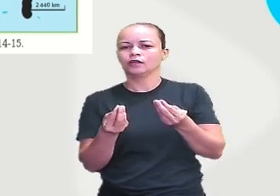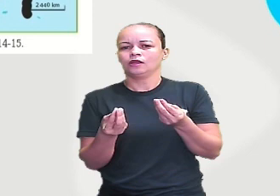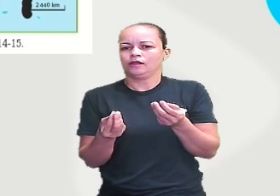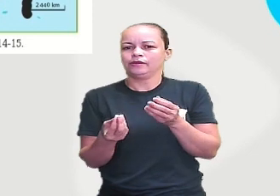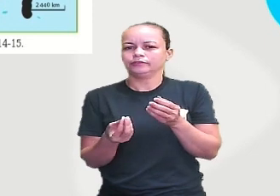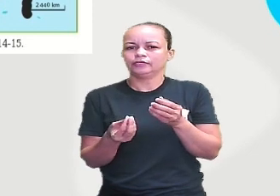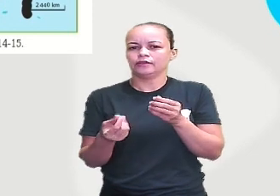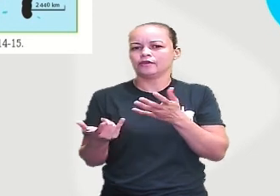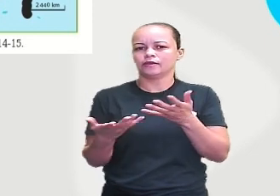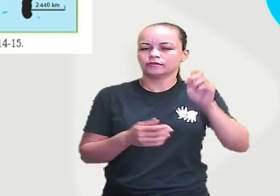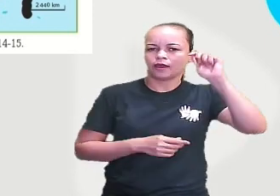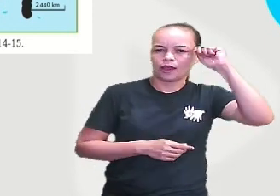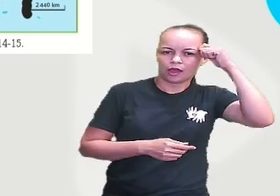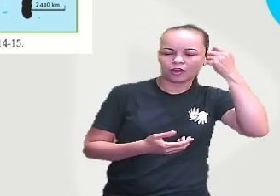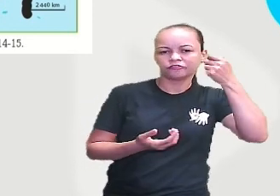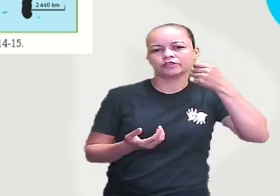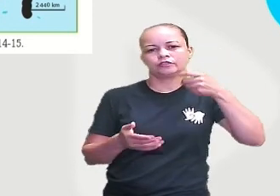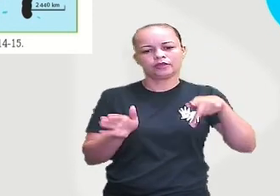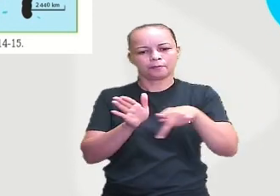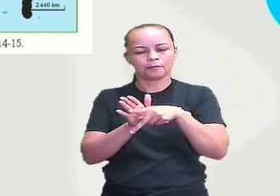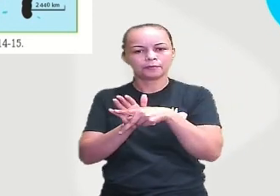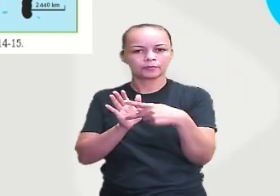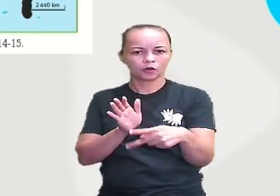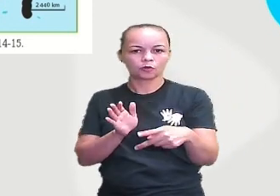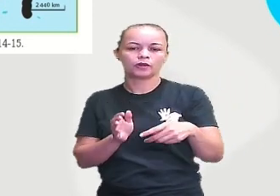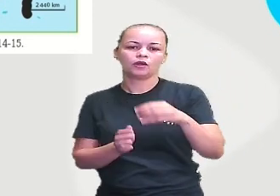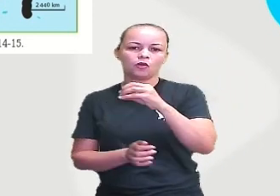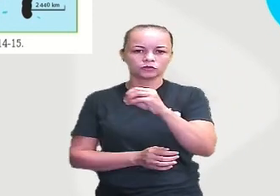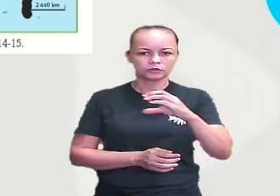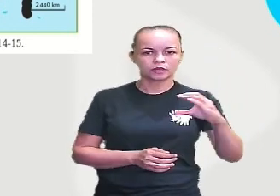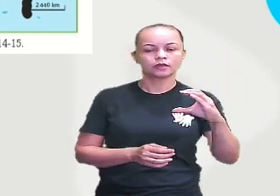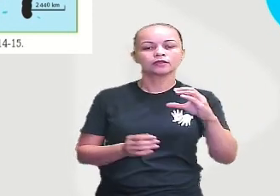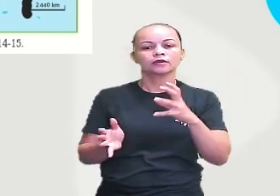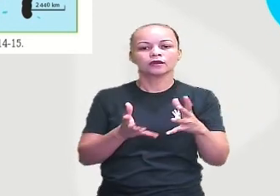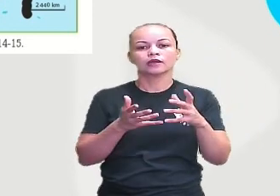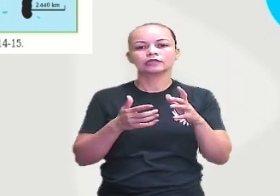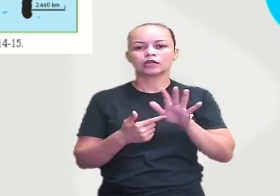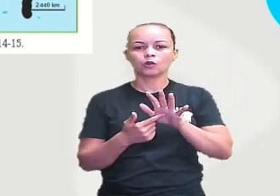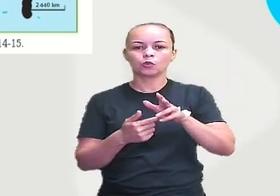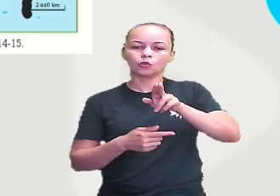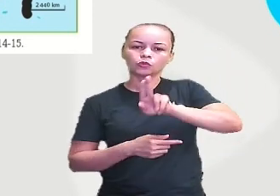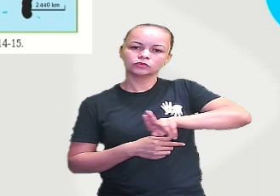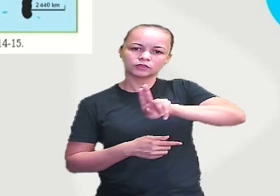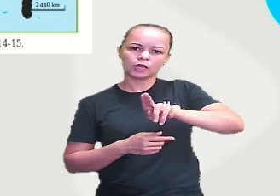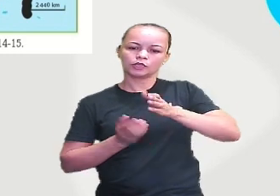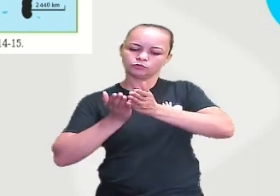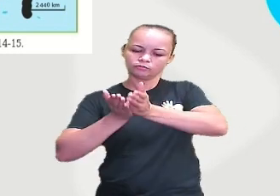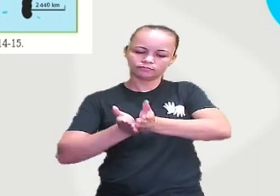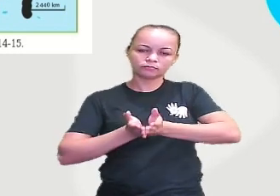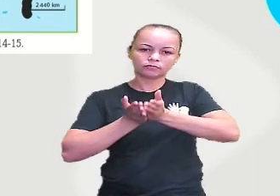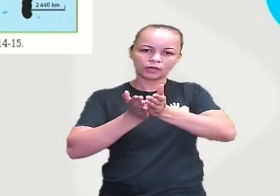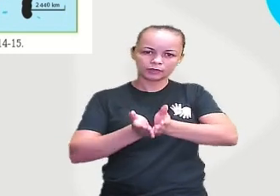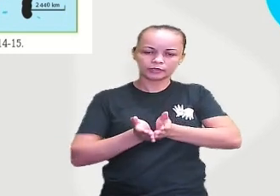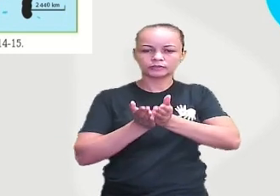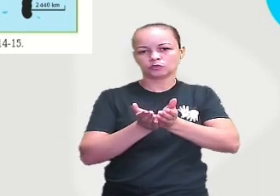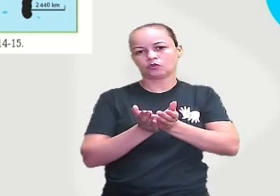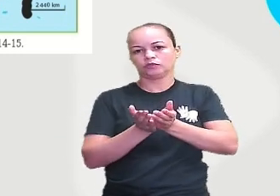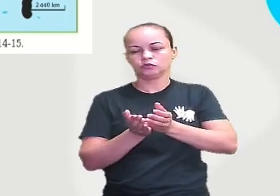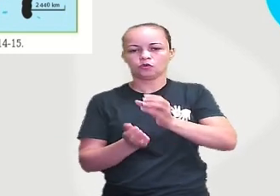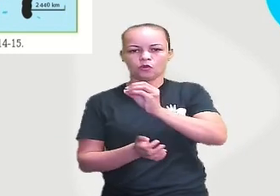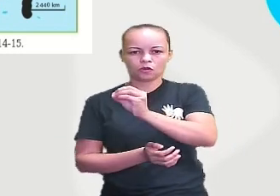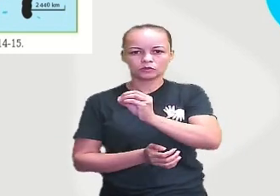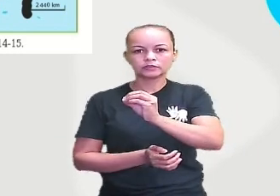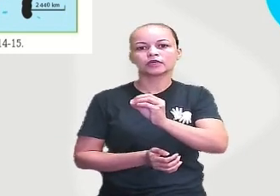própria Oceania mesmo, chegou até a porção da América do Sul, utilizando embarcações no Oceano Pacífico e no